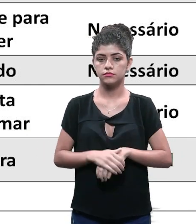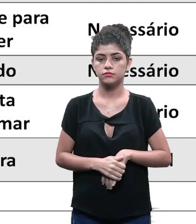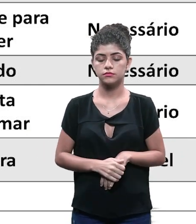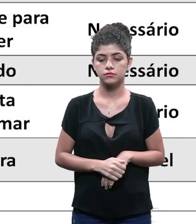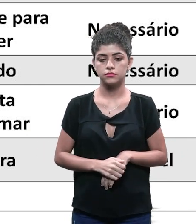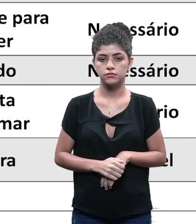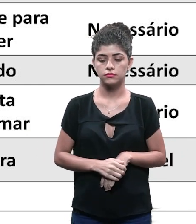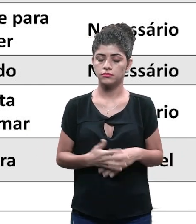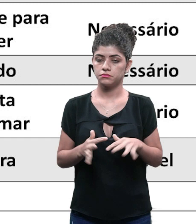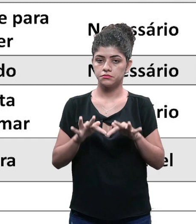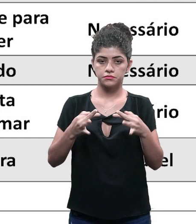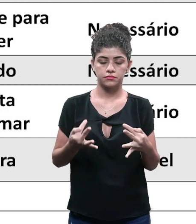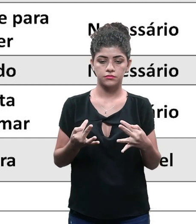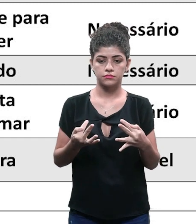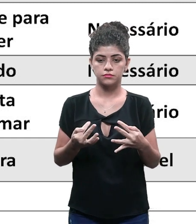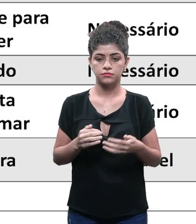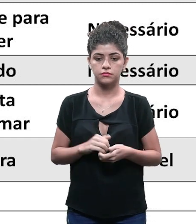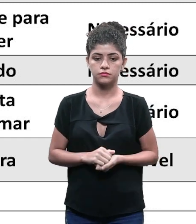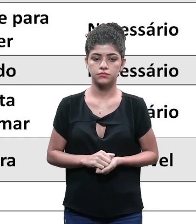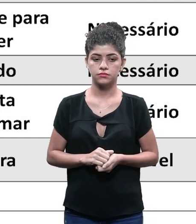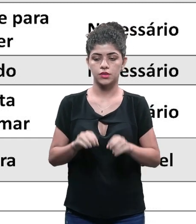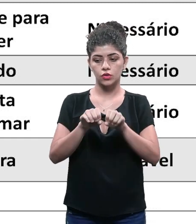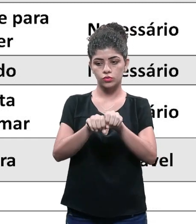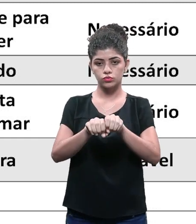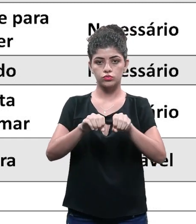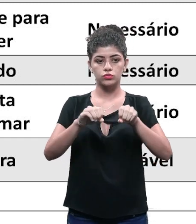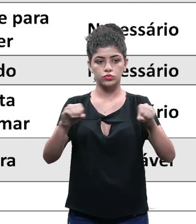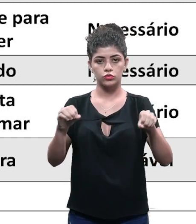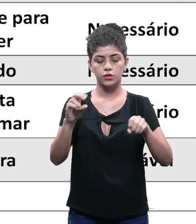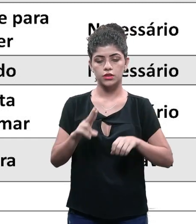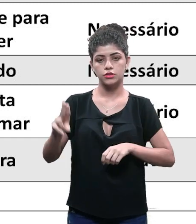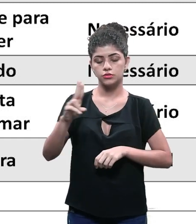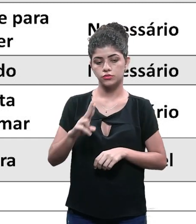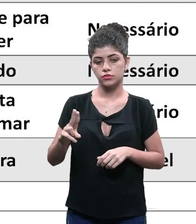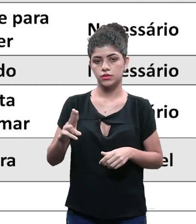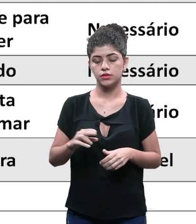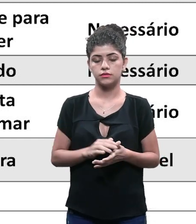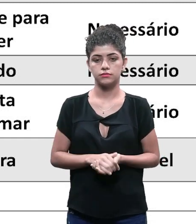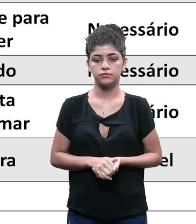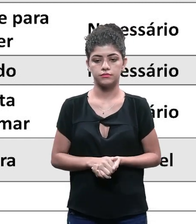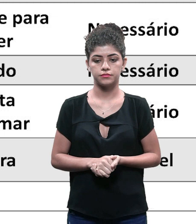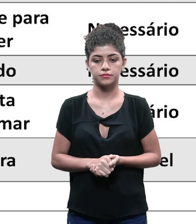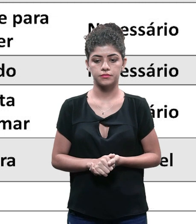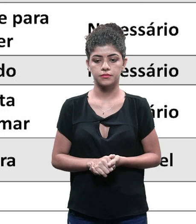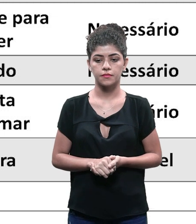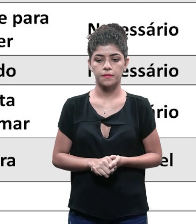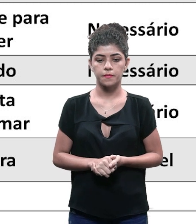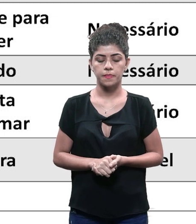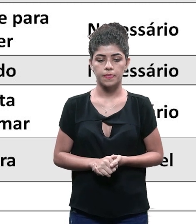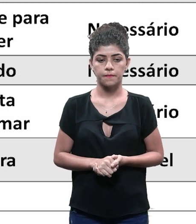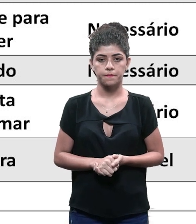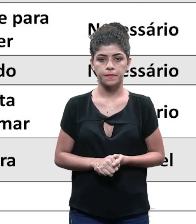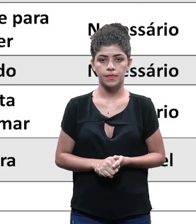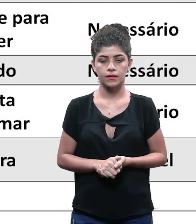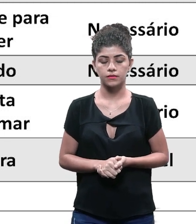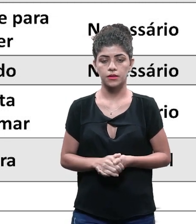Isso é necessário. Então, a forma dele é bem simples. É o formato de um tubo, certo? Porque a gente usou um cano de 100. Alça e